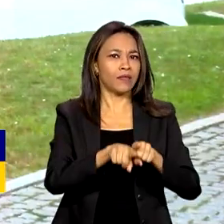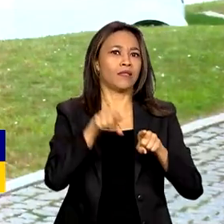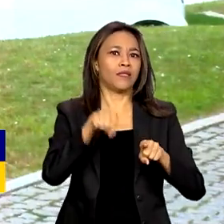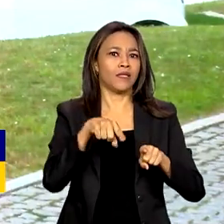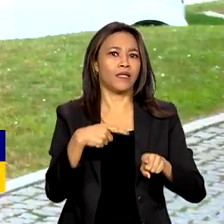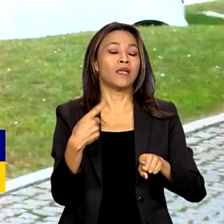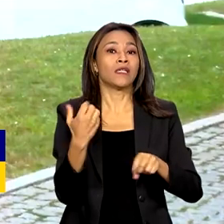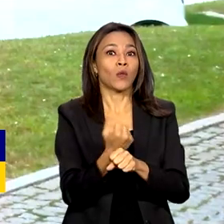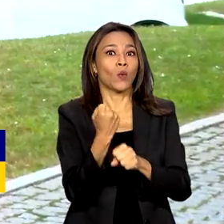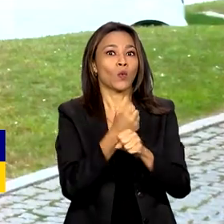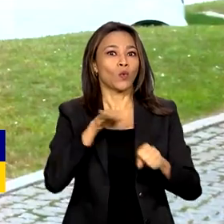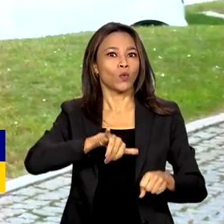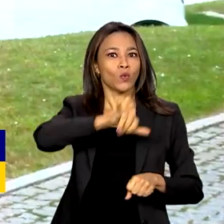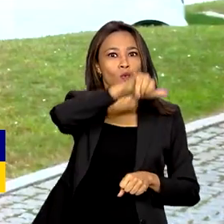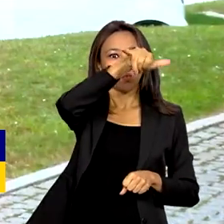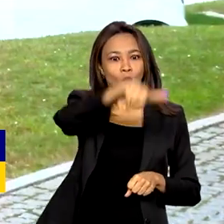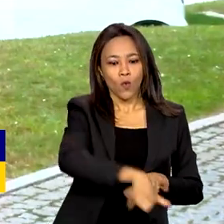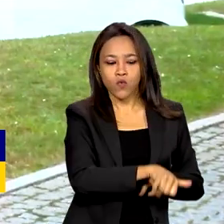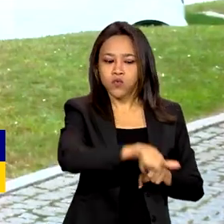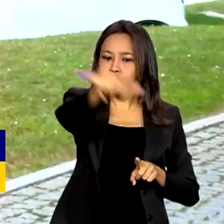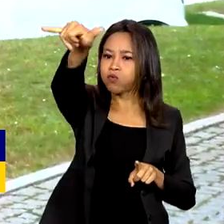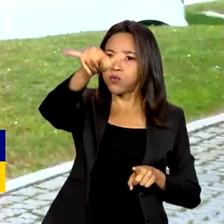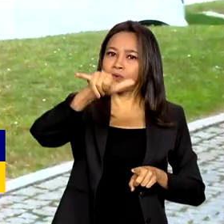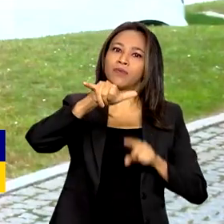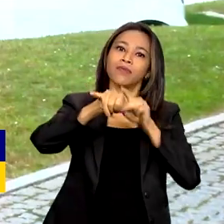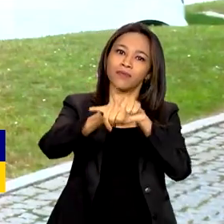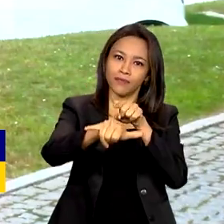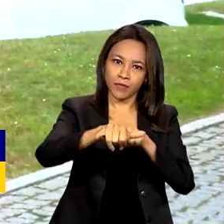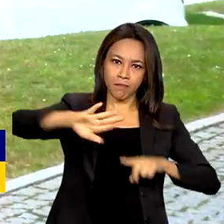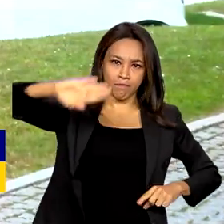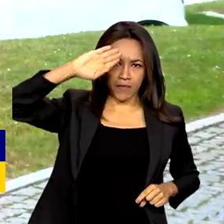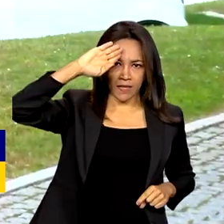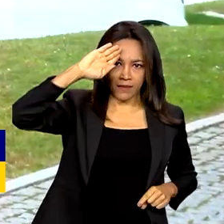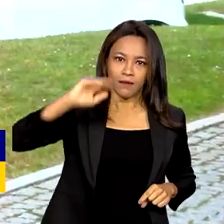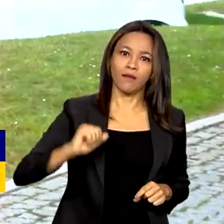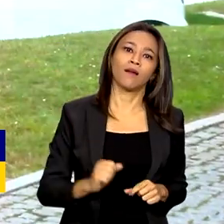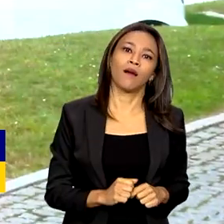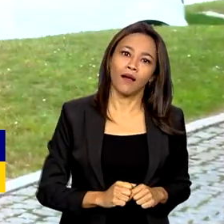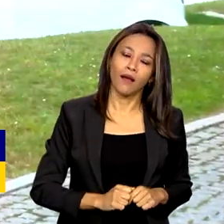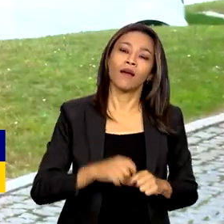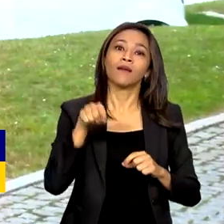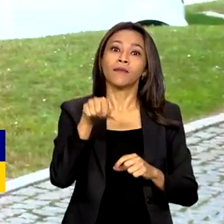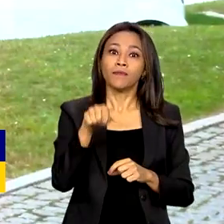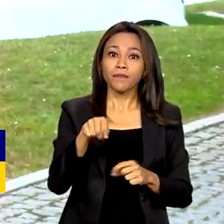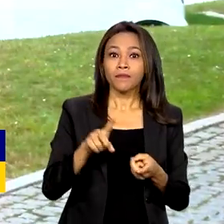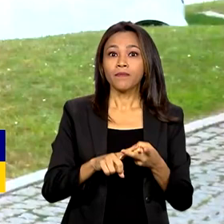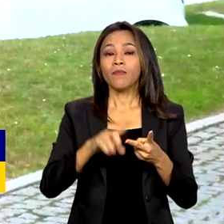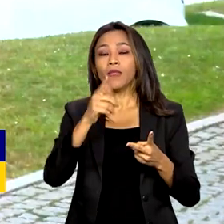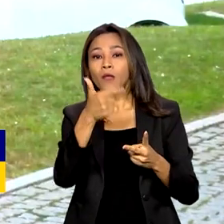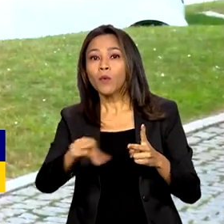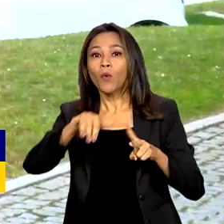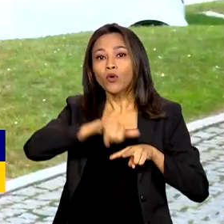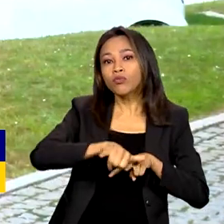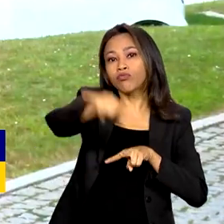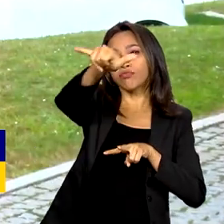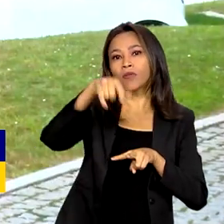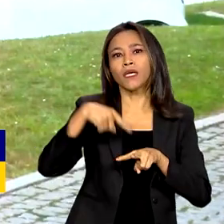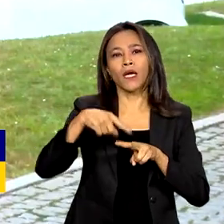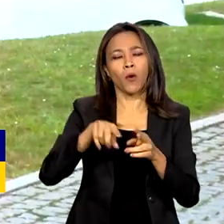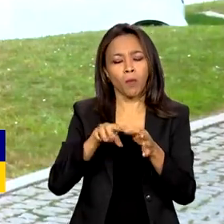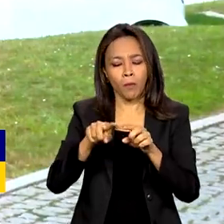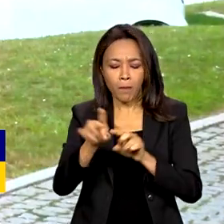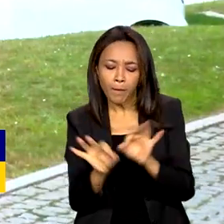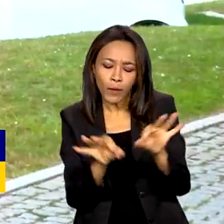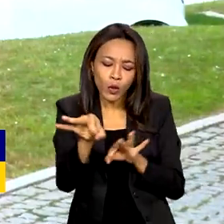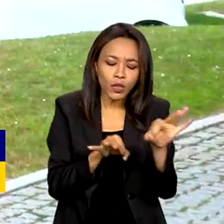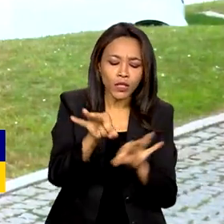aeronave que vai disputar o mercado de avião de carga militar, basicamente com o C-130, o Hércules, que é um projeto americano já de